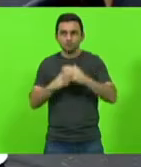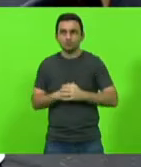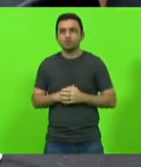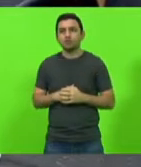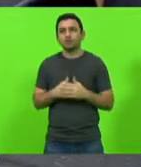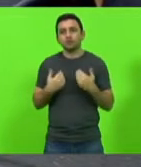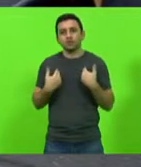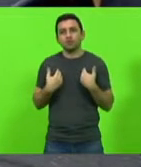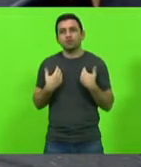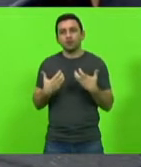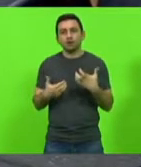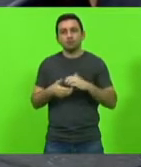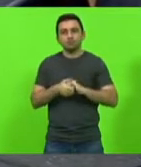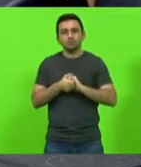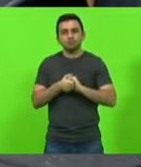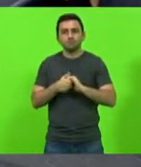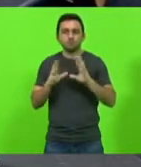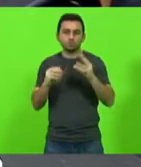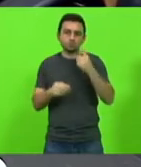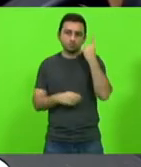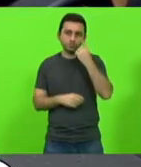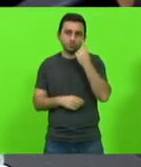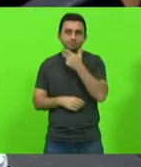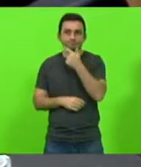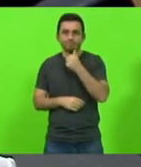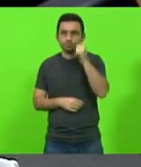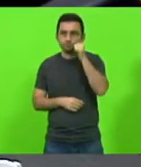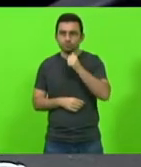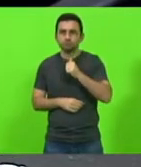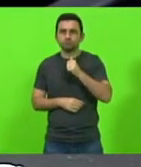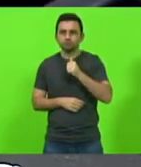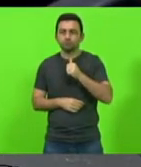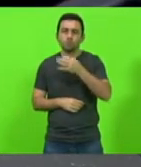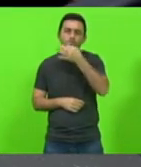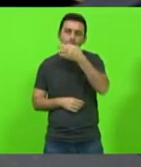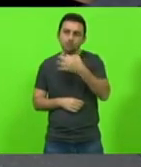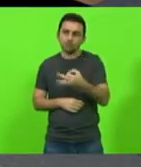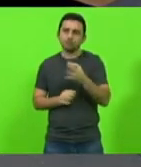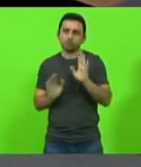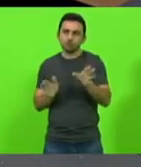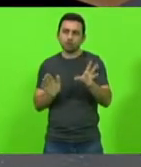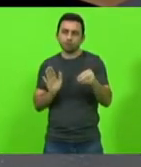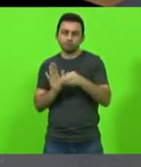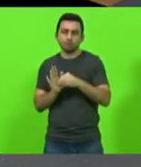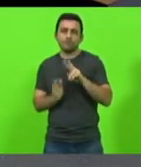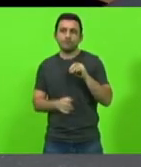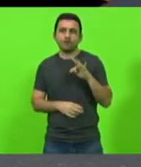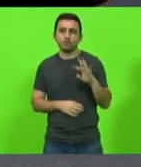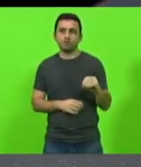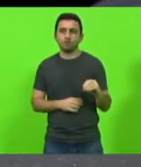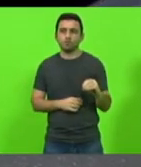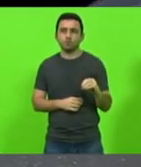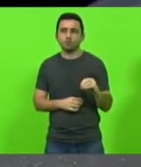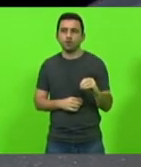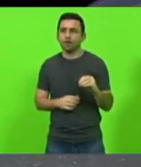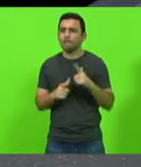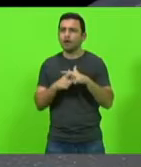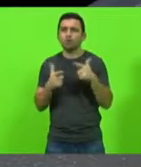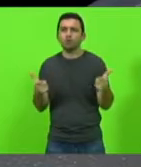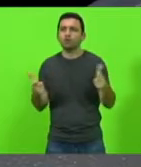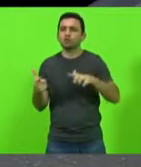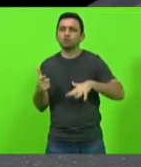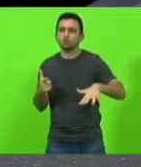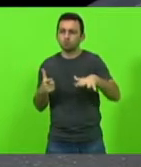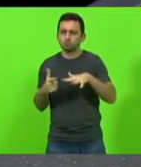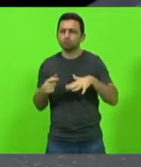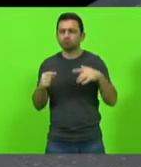primeiro cumprimentar a todos os deputados e deputadas que colocaram a sua opinião nesse veto na sua grande maioria todas muito